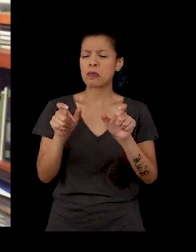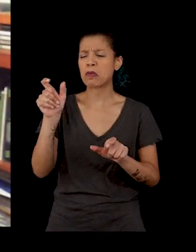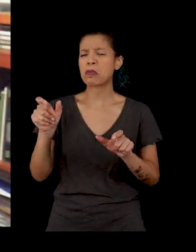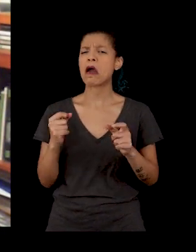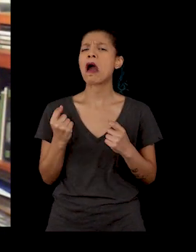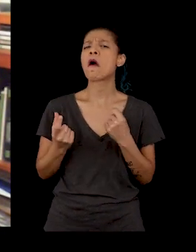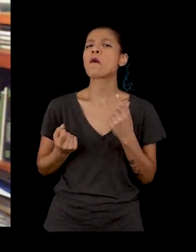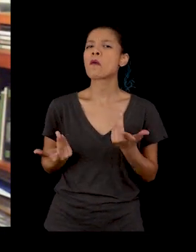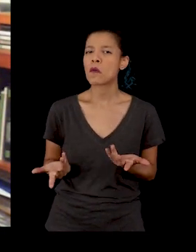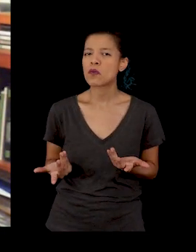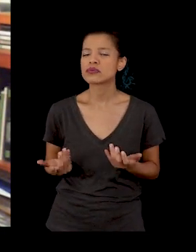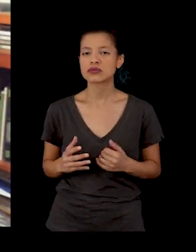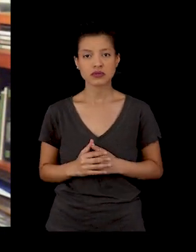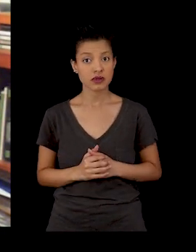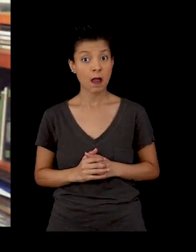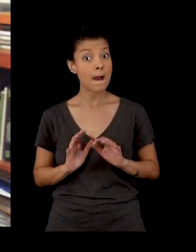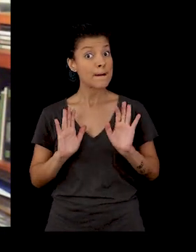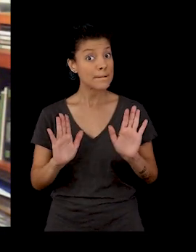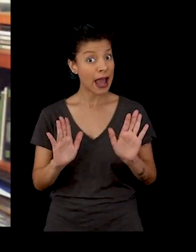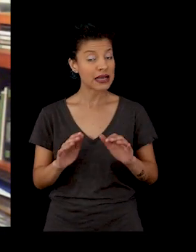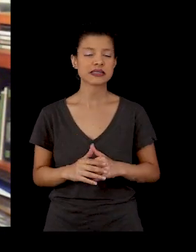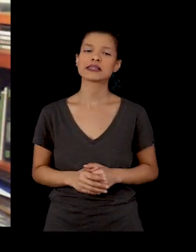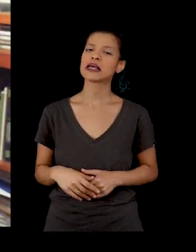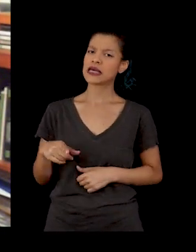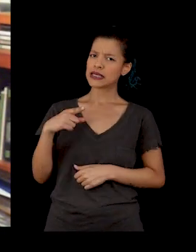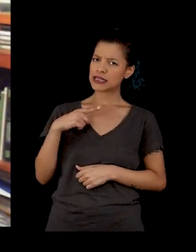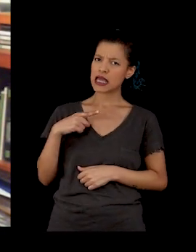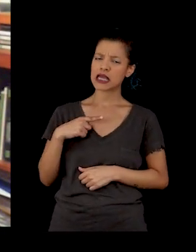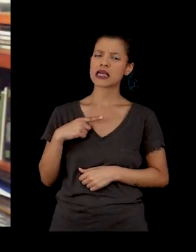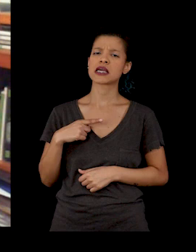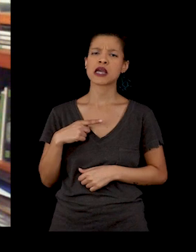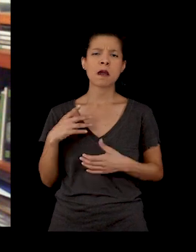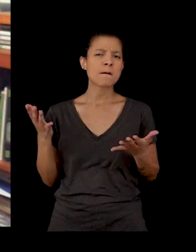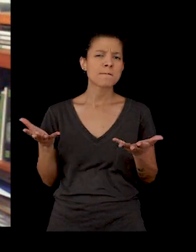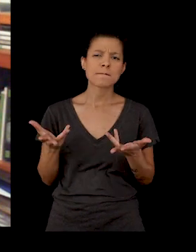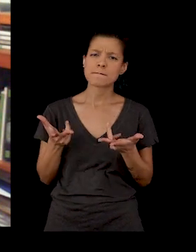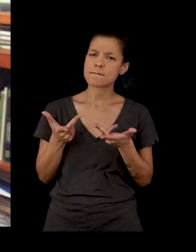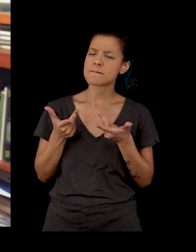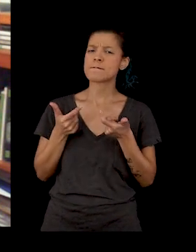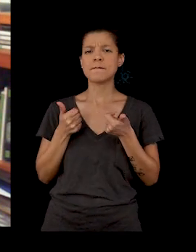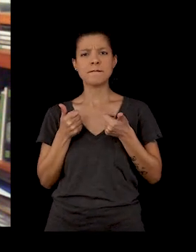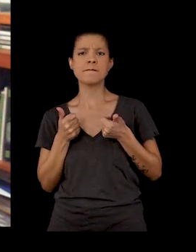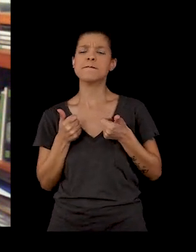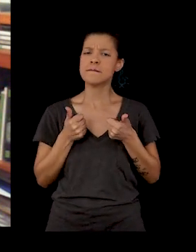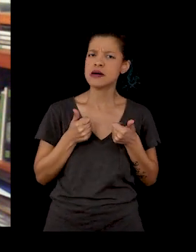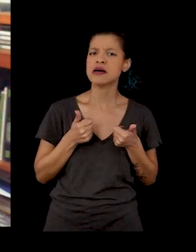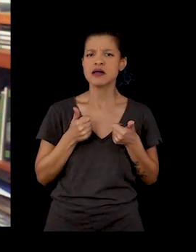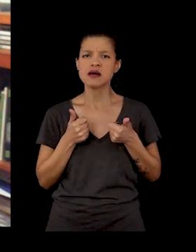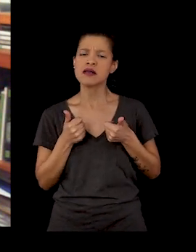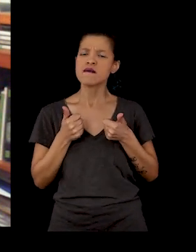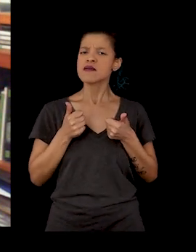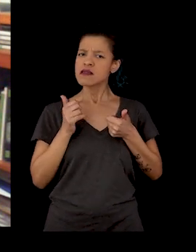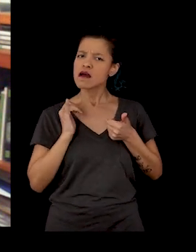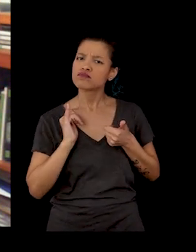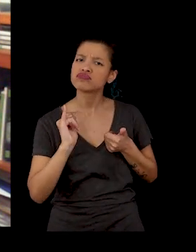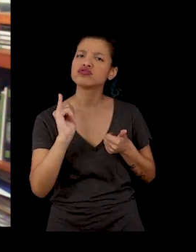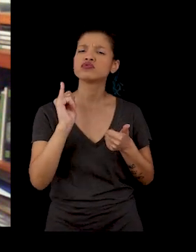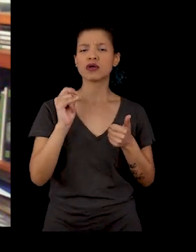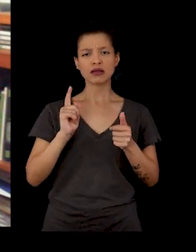mas de uma belíssima estrutura narrativa e